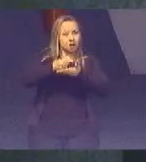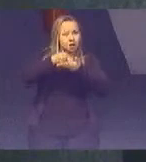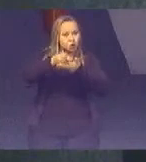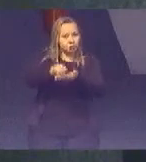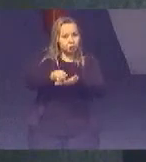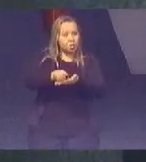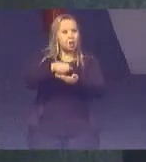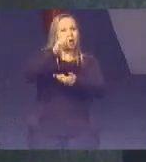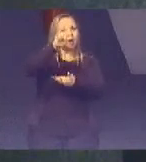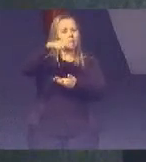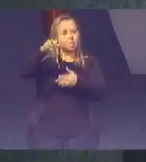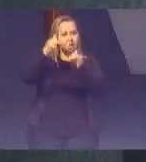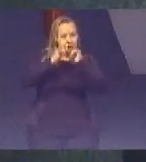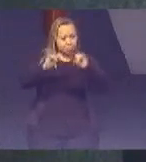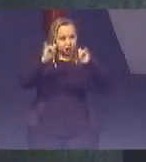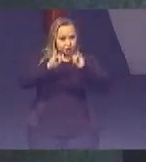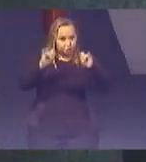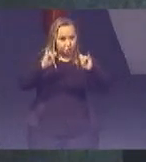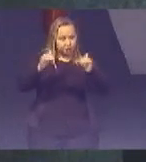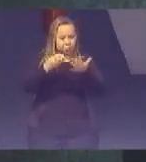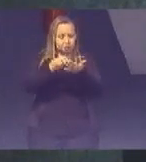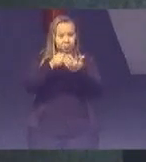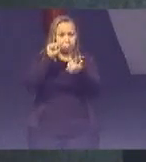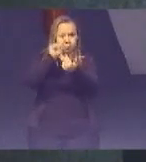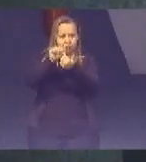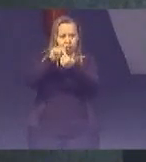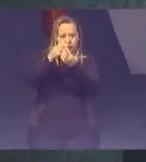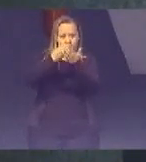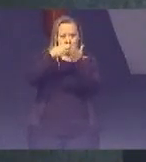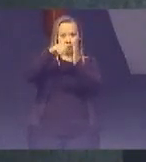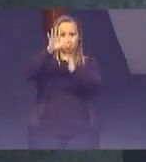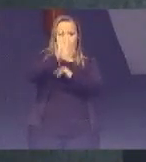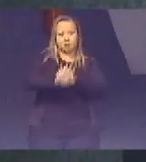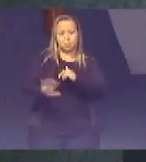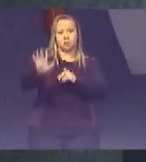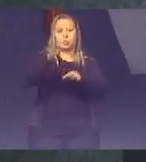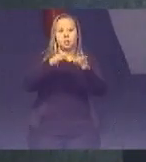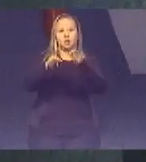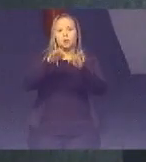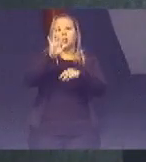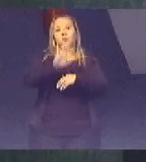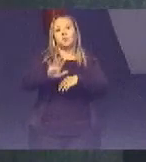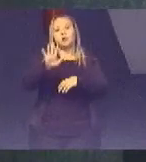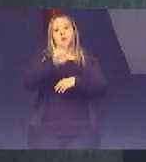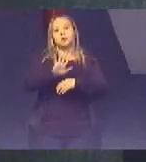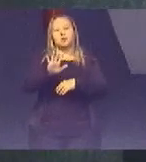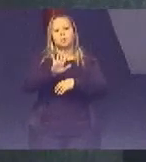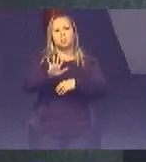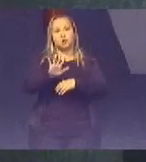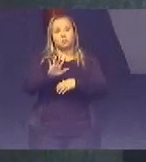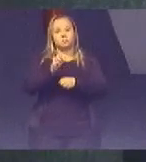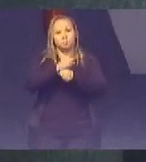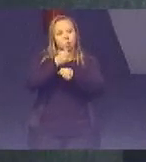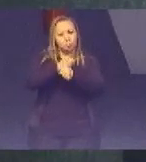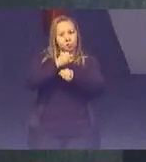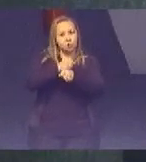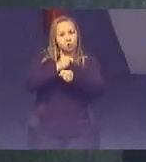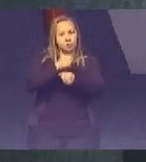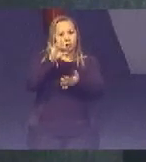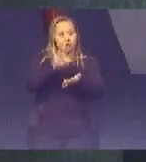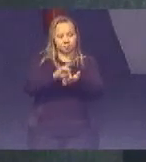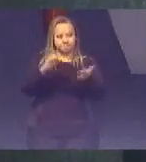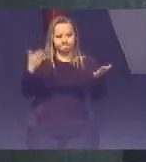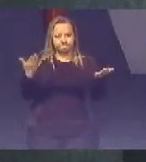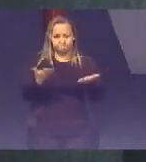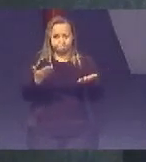dados Essas informações As metas nacionais Subsidiarem O plano nacional Plano plurianual Que está sendo Realizado agora